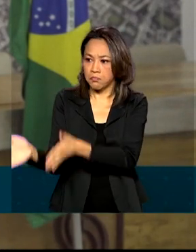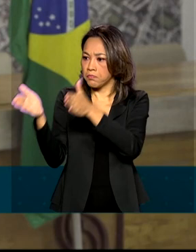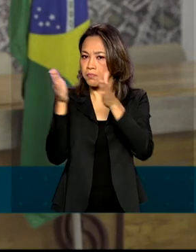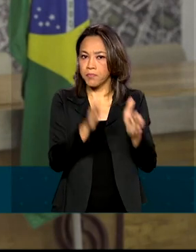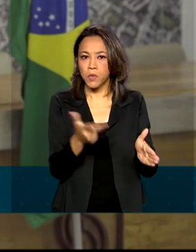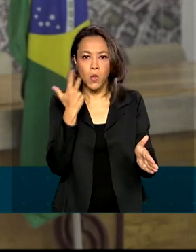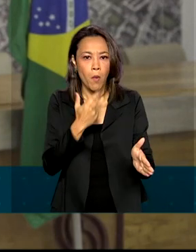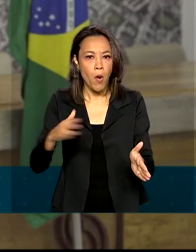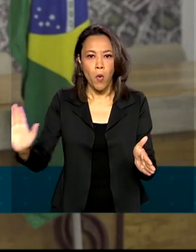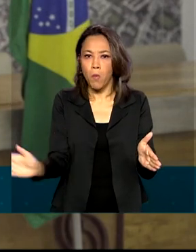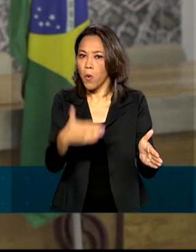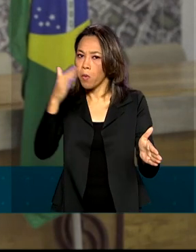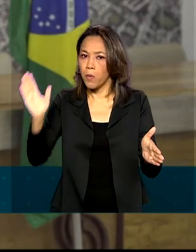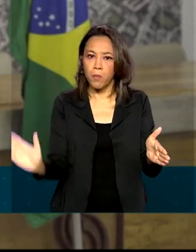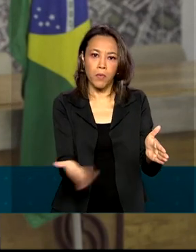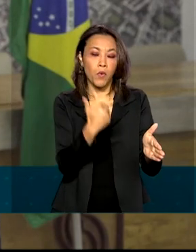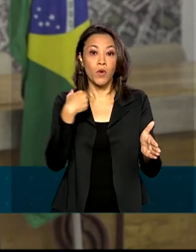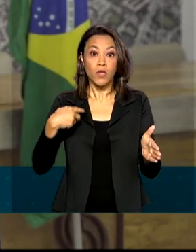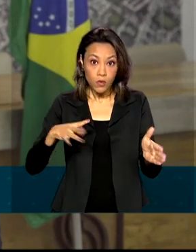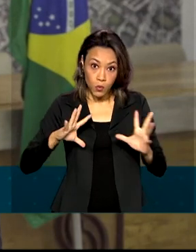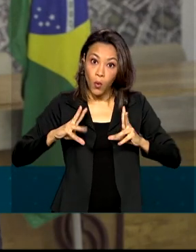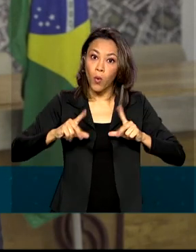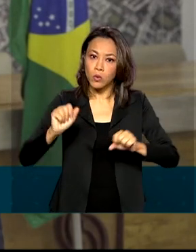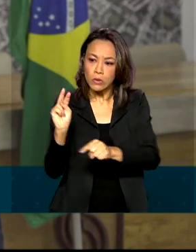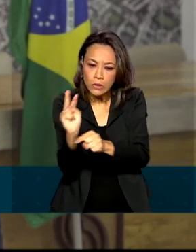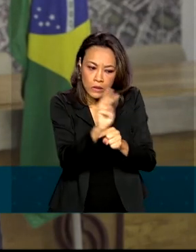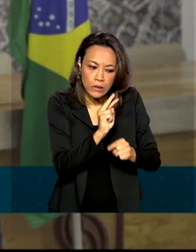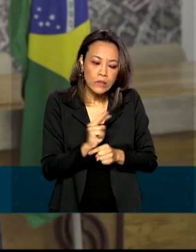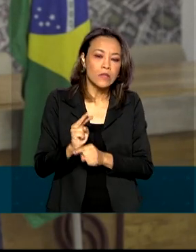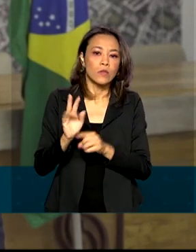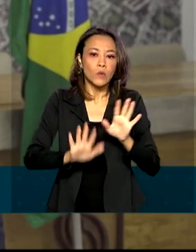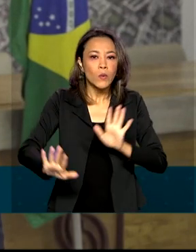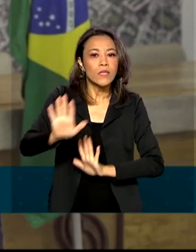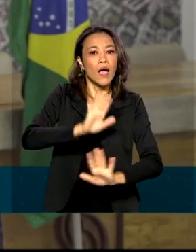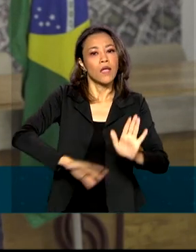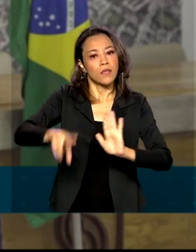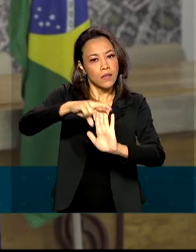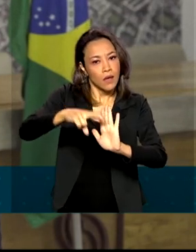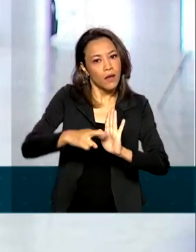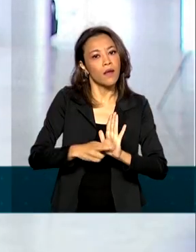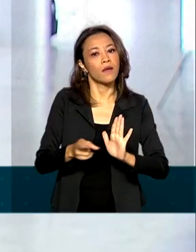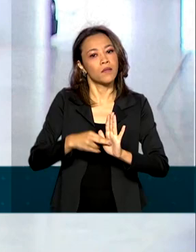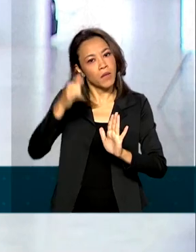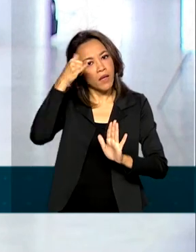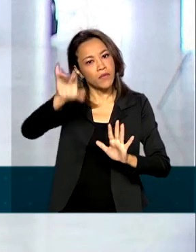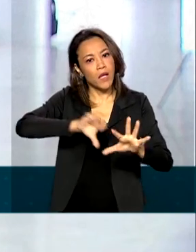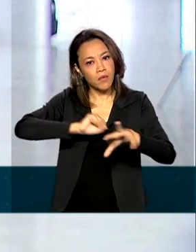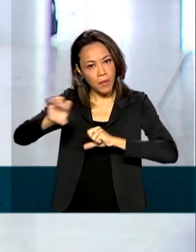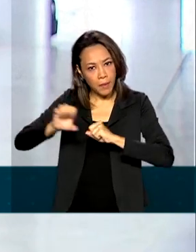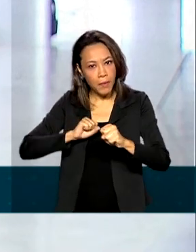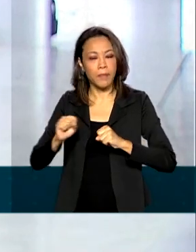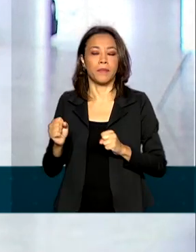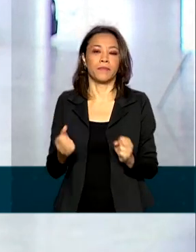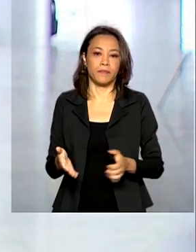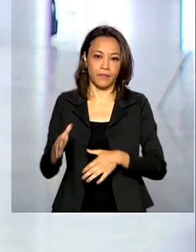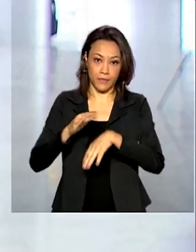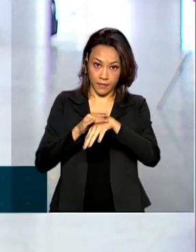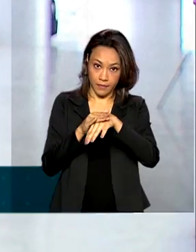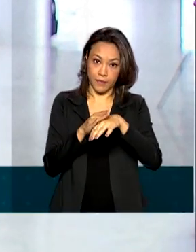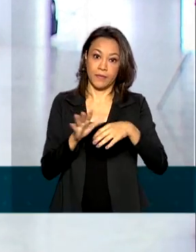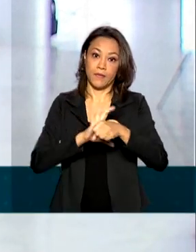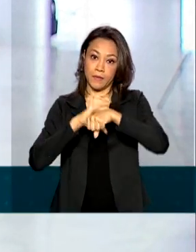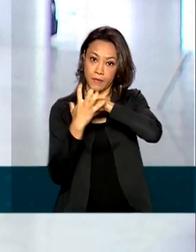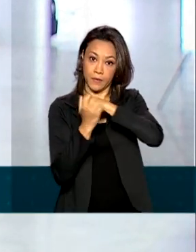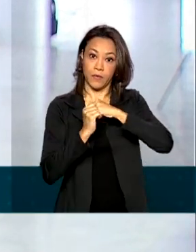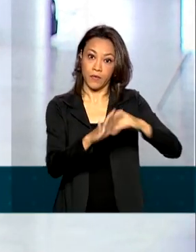sanitárias e todos os cuidados foram empreendidos para garantir a segurança dos nossos trabalhadores. Outro porto de destaque foi o